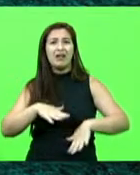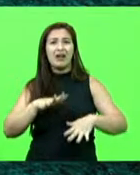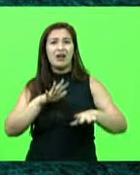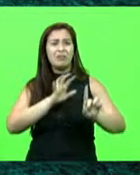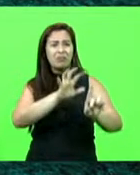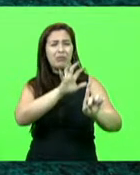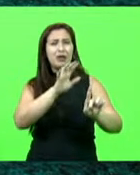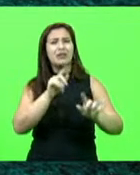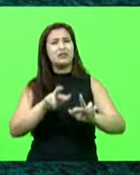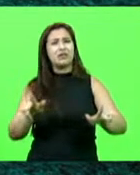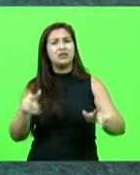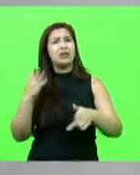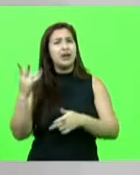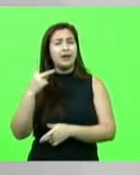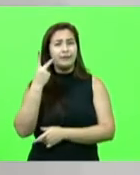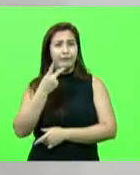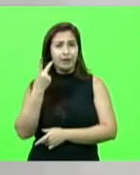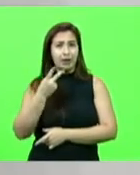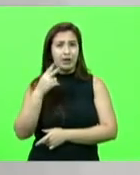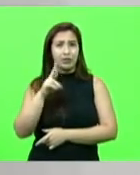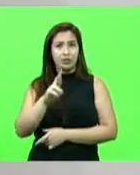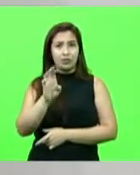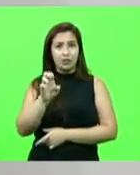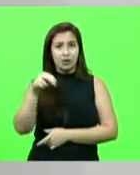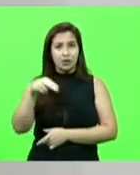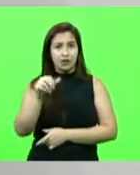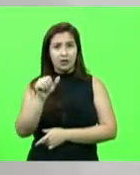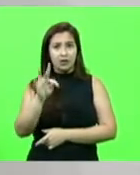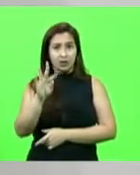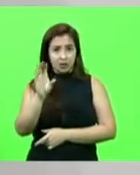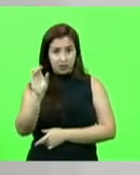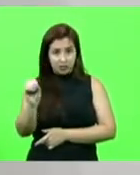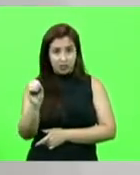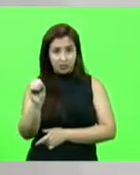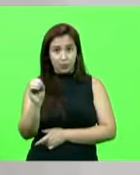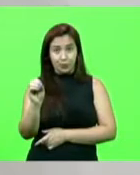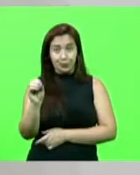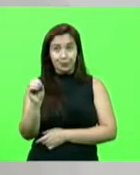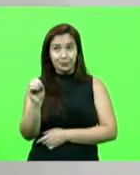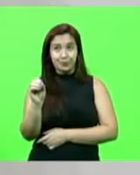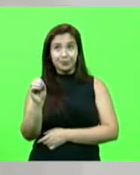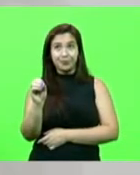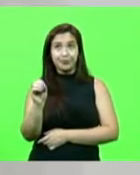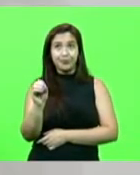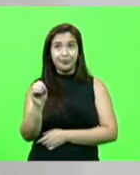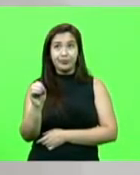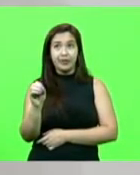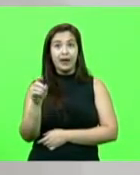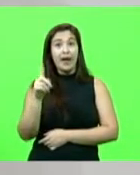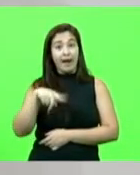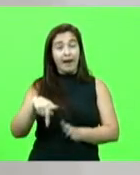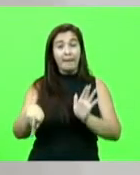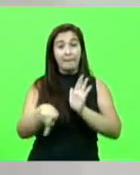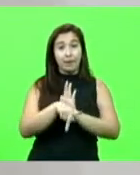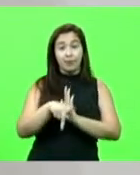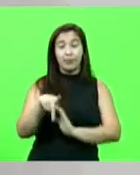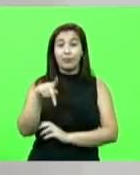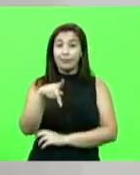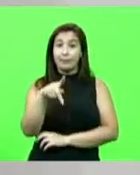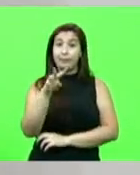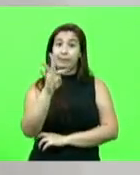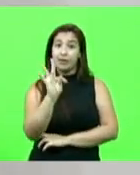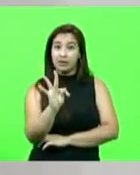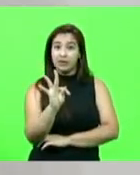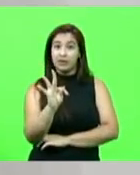então, o vereador Renato Freitas, que é do PT, ele resolveu colocar